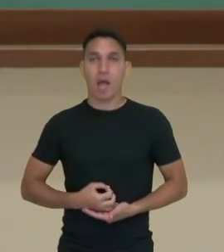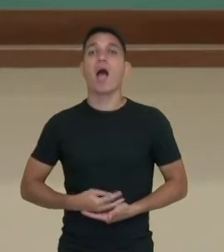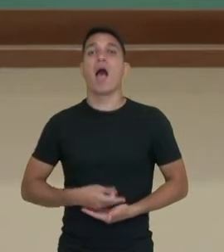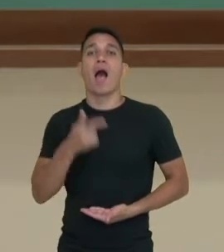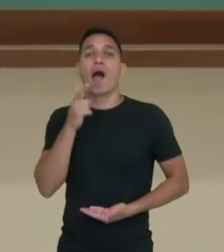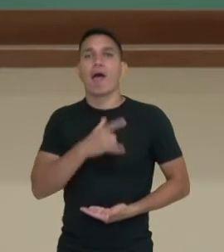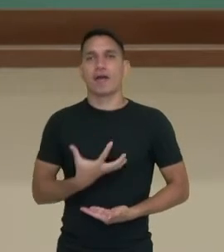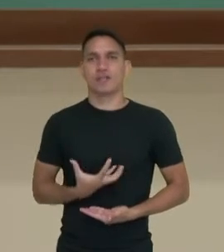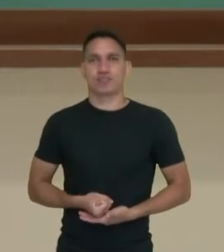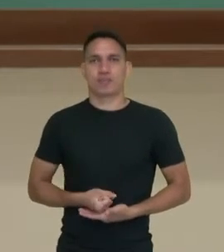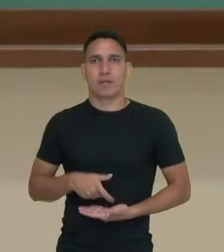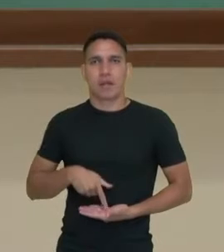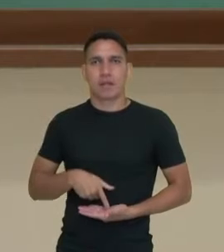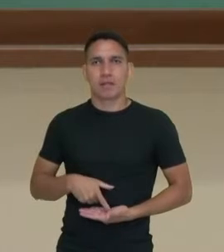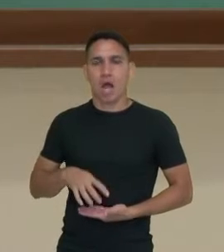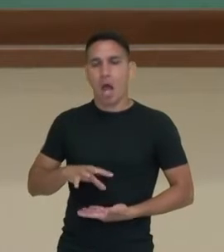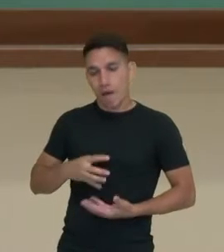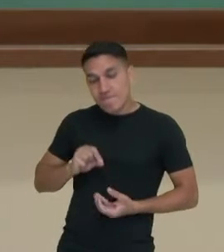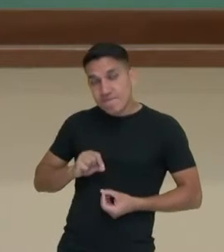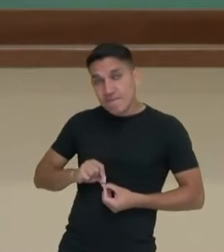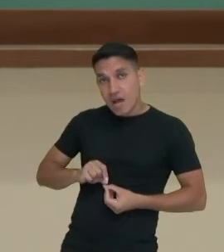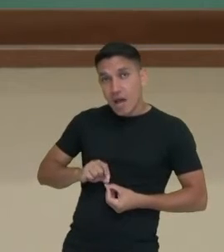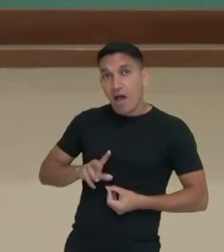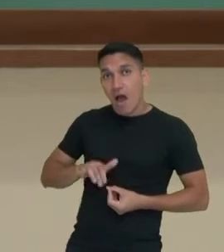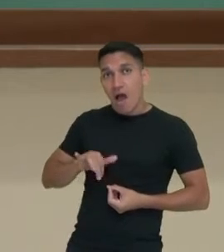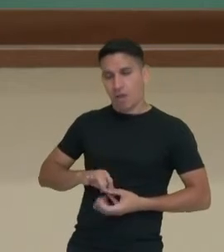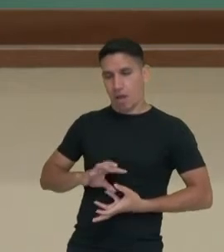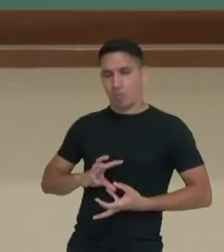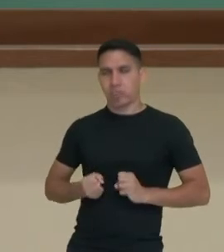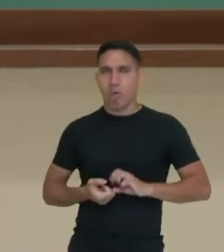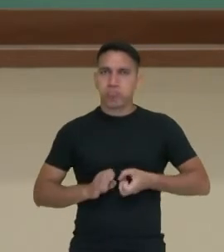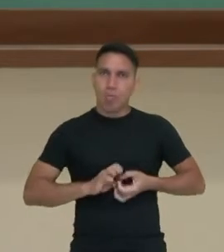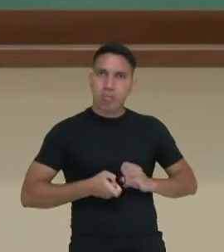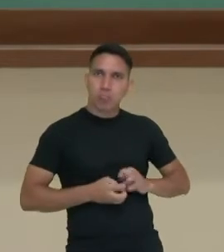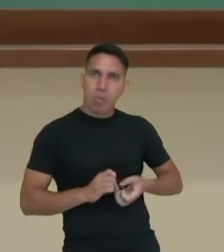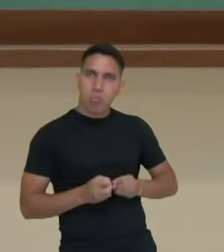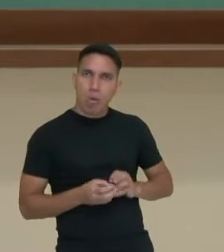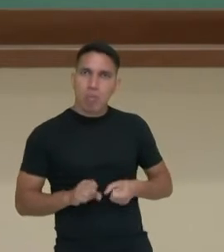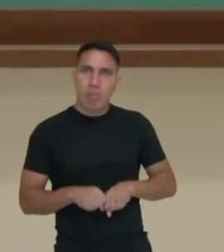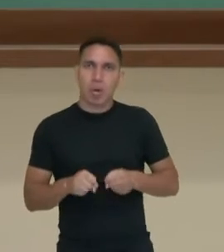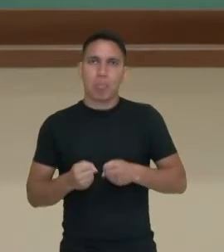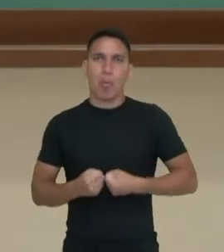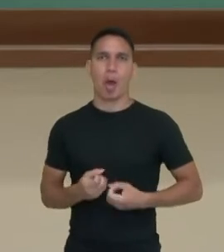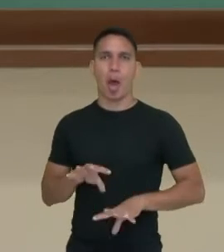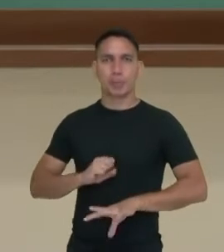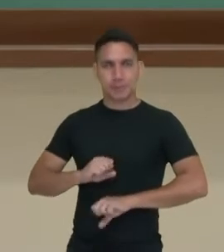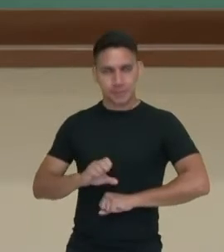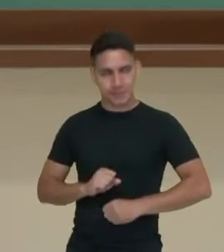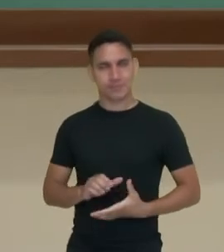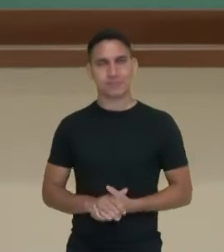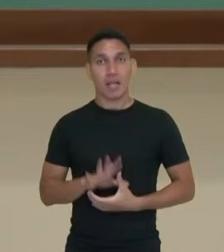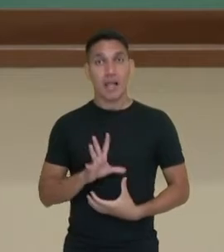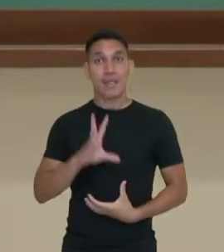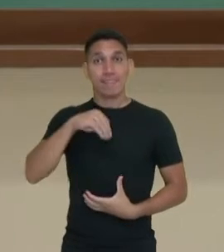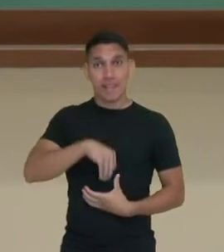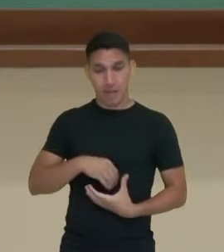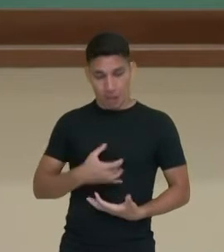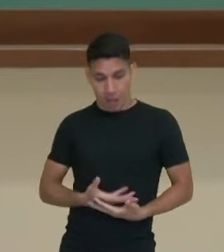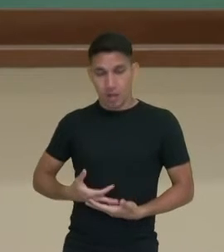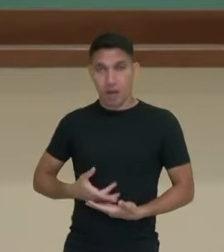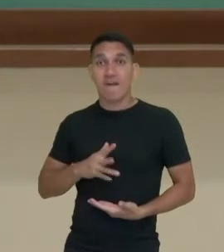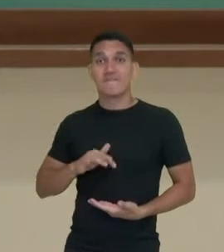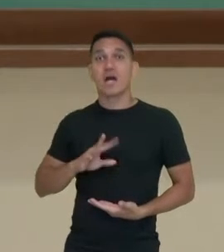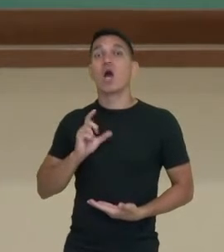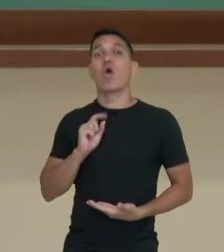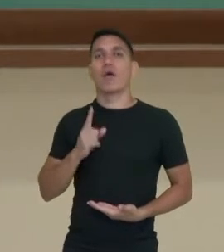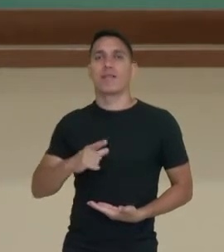Até o local onde vai acontecer de fato o restante da digestão, que seria o estômago, tá? Dentro do estômago, então, vai